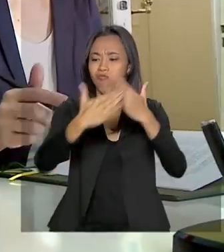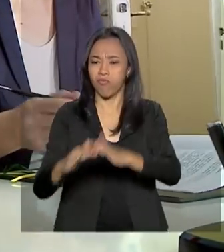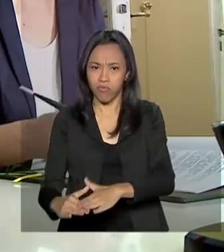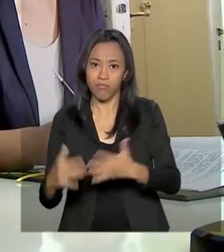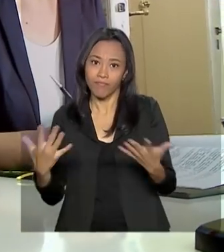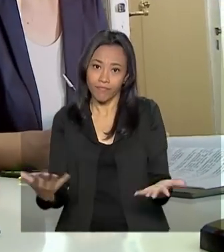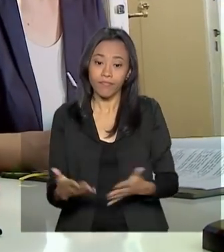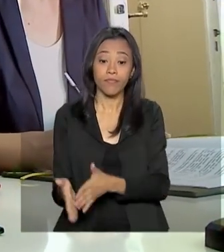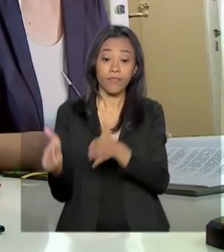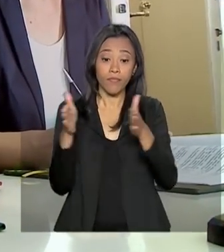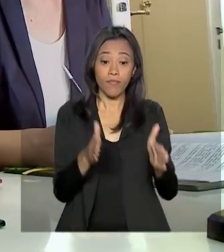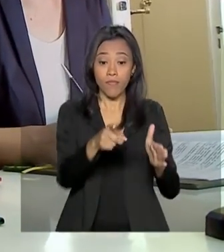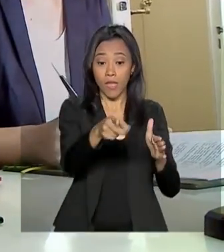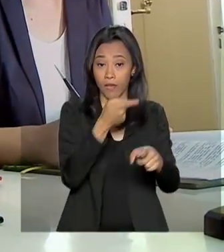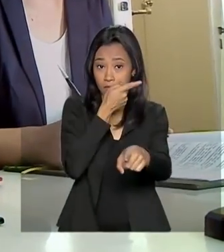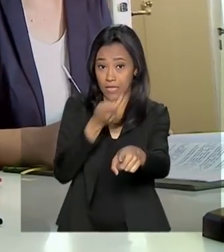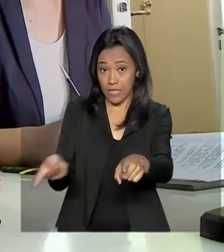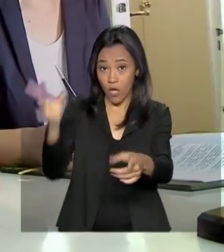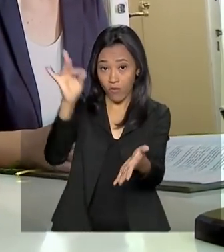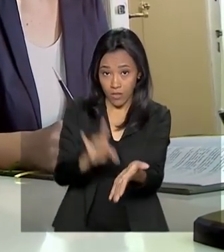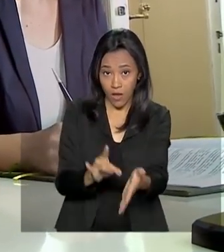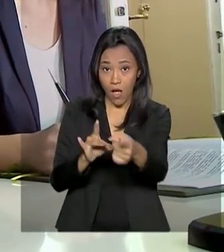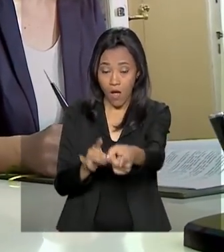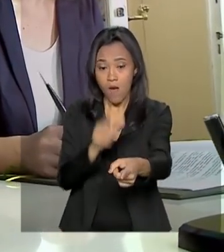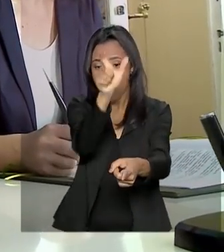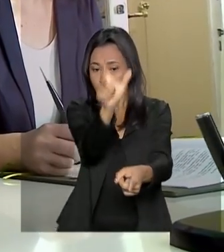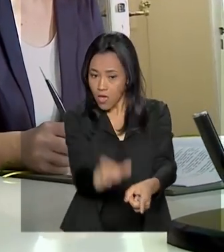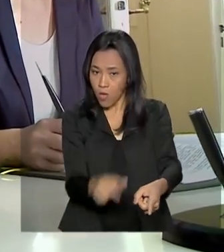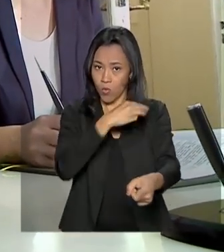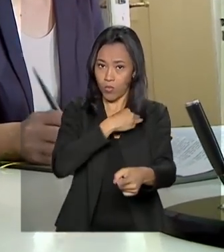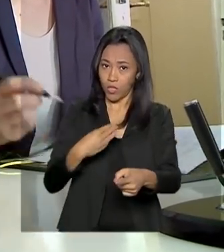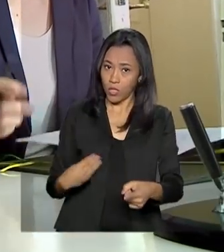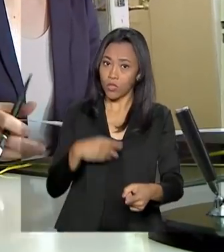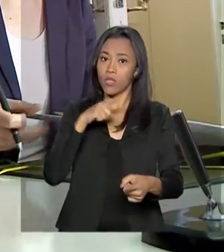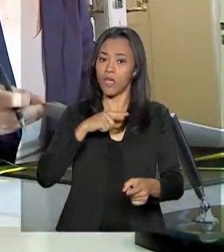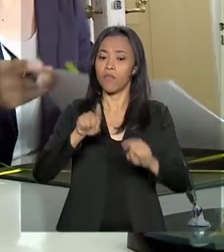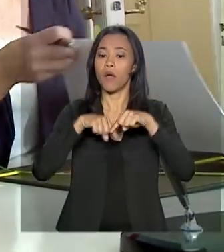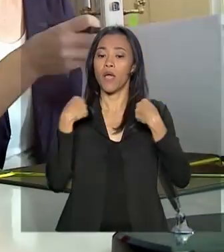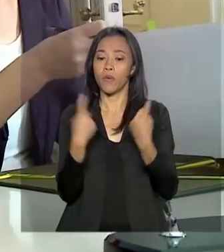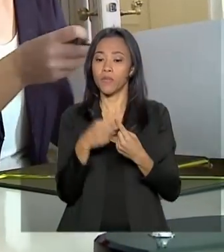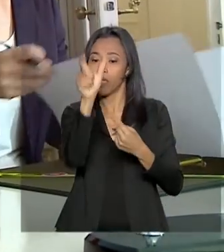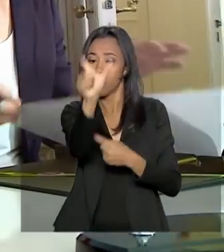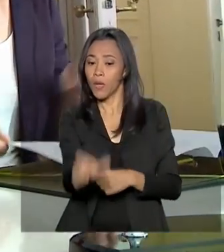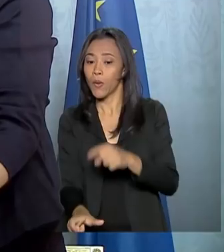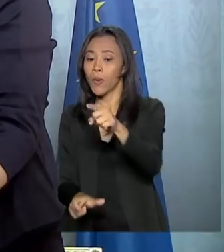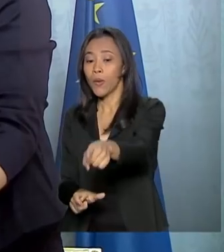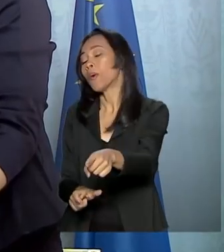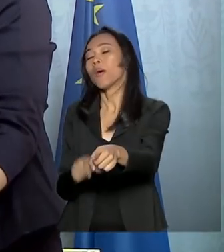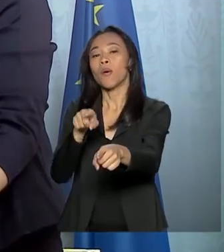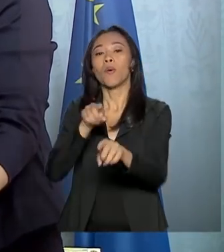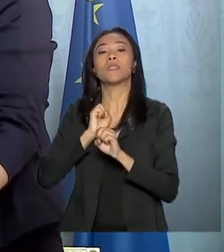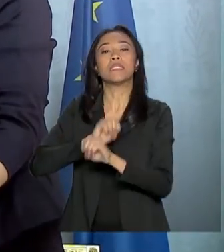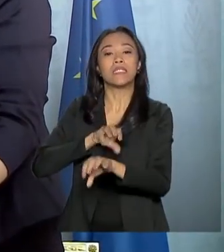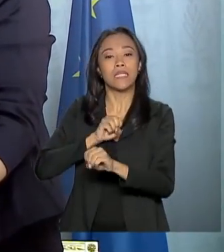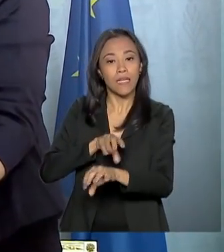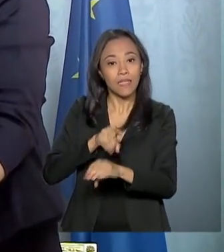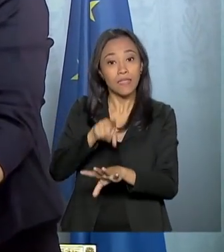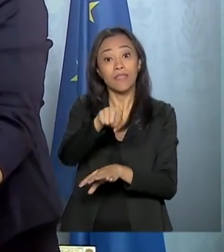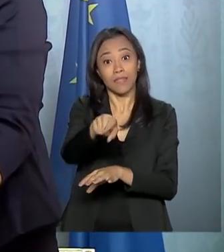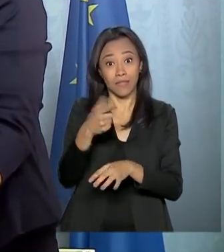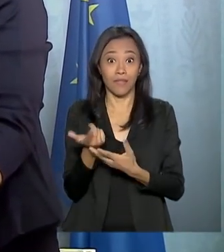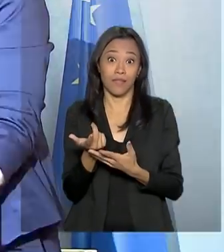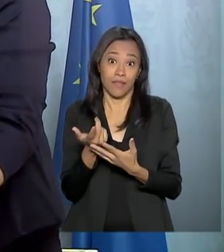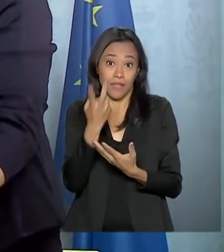Em visita oficial ao país, Marcos Pontes participou ainda de uma reunião com a ministra da Educação, Ciência e Cultura da